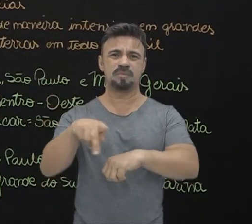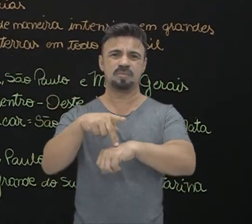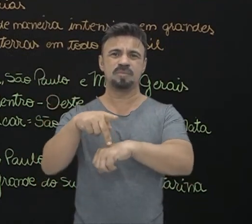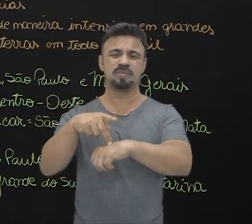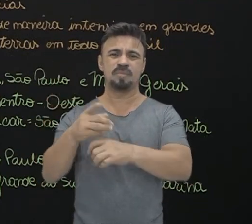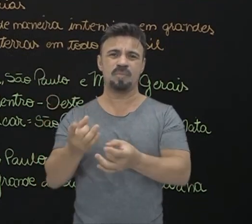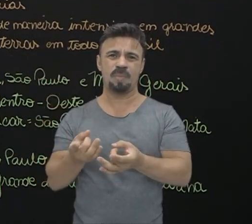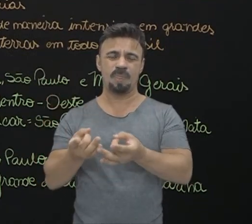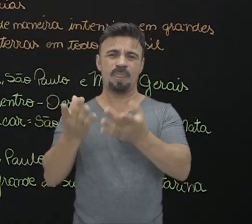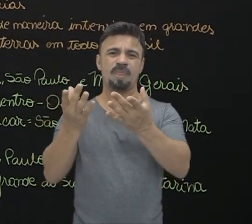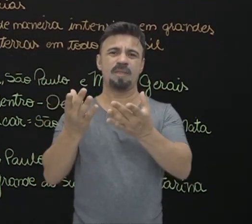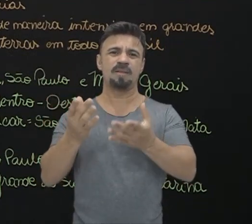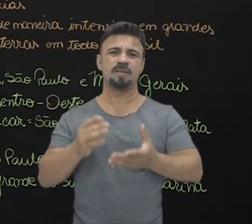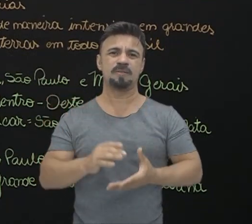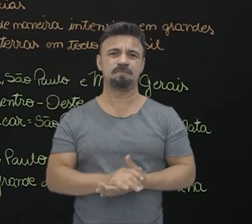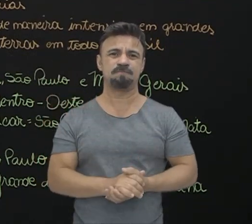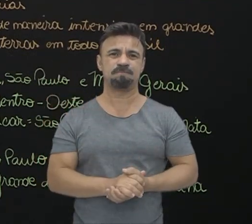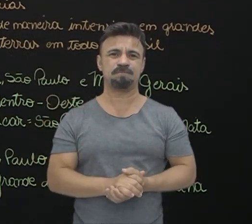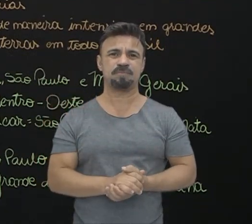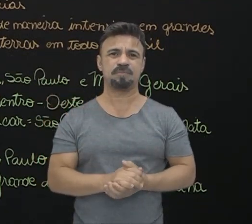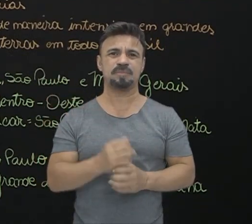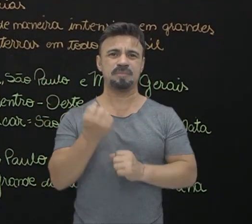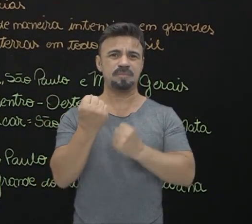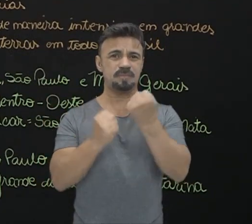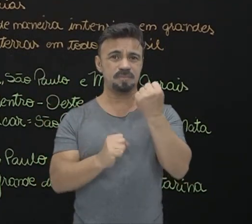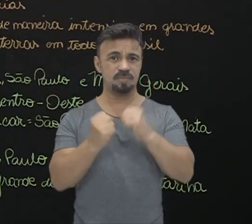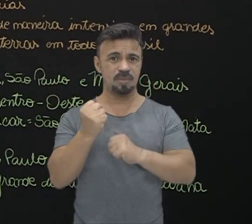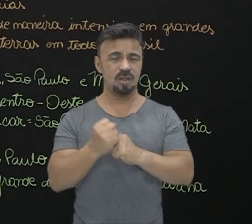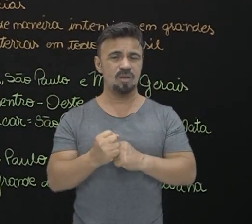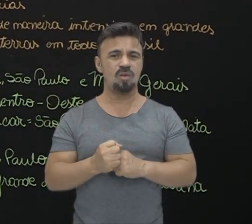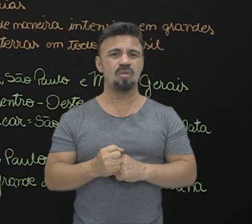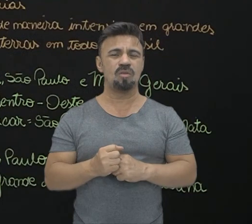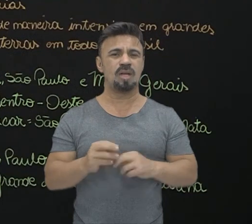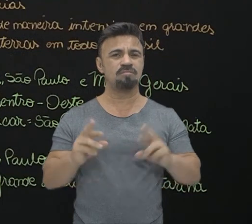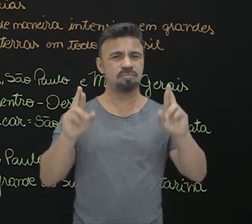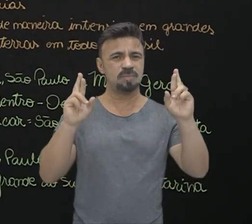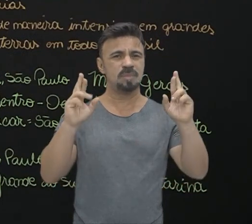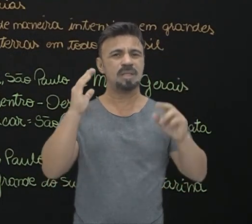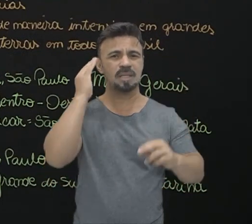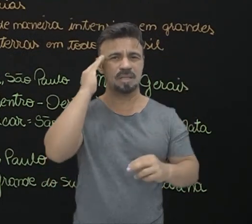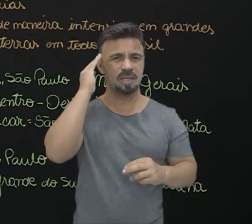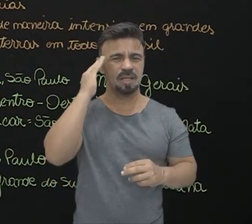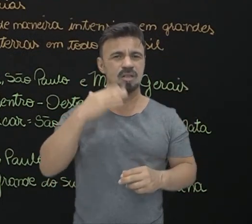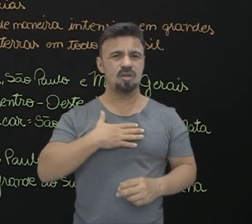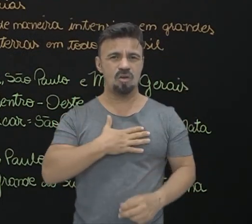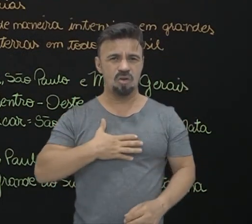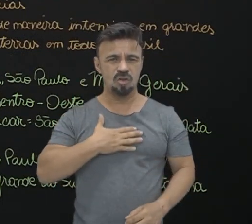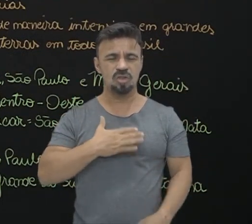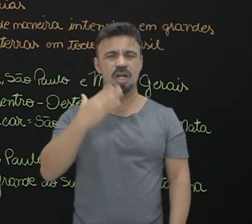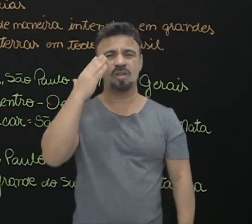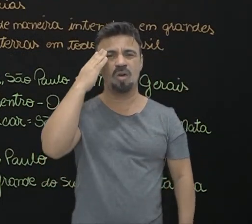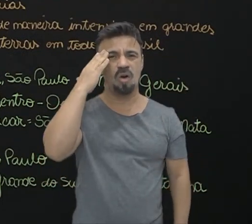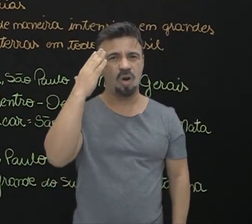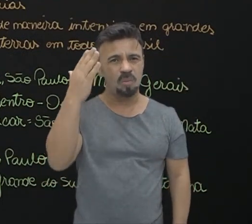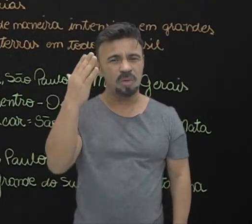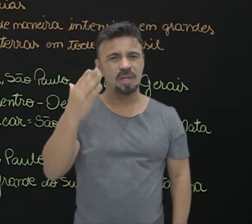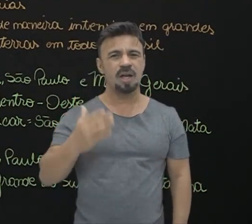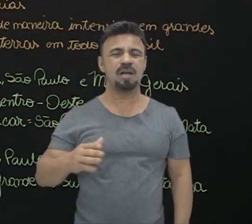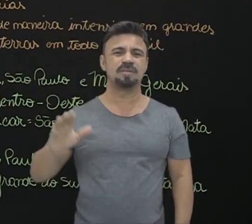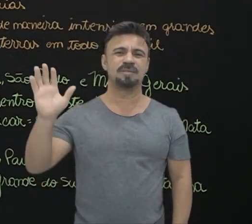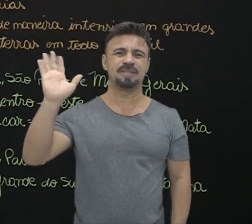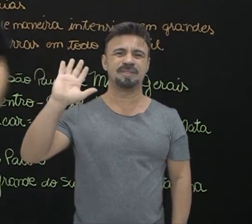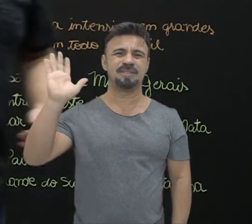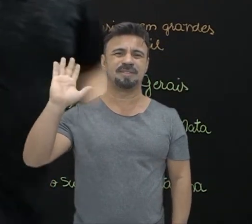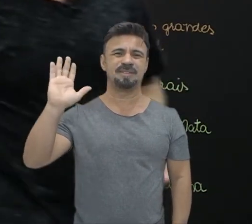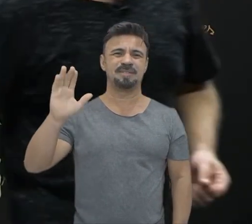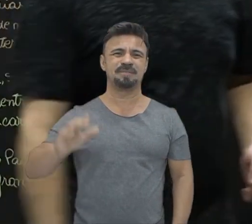e abastecimento das indústrias. E eu espero que você tenha entendido essa aula e tenha gostado. Muito obrigado por ter assistido essa aula até aqui e tchau,